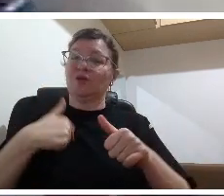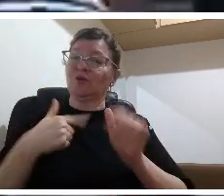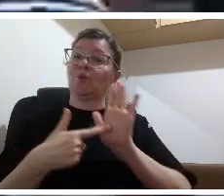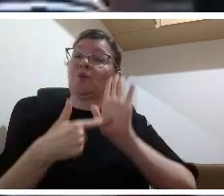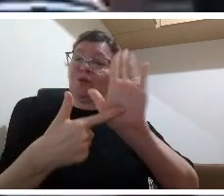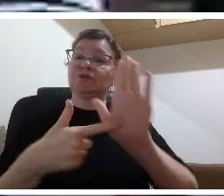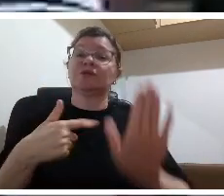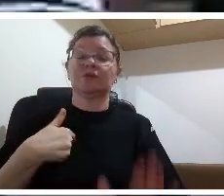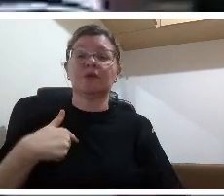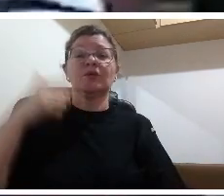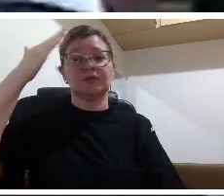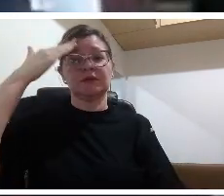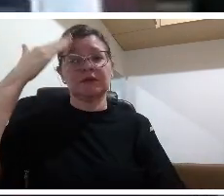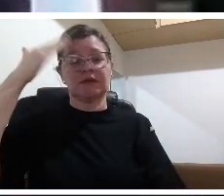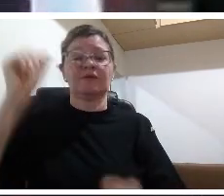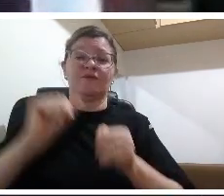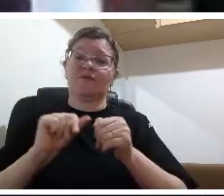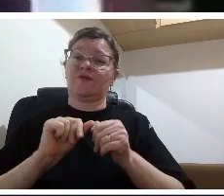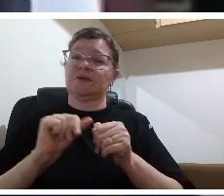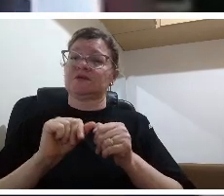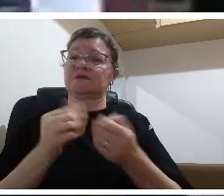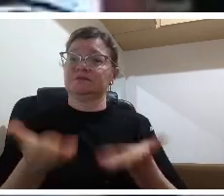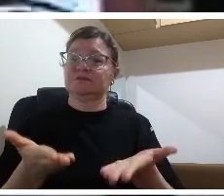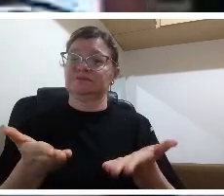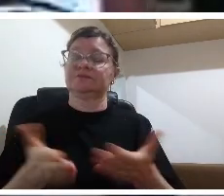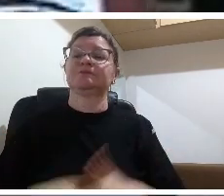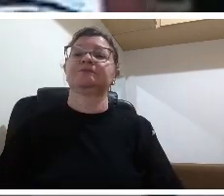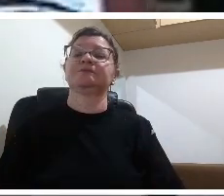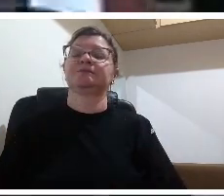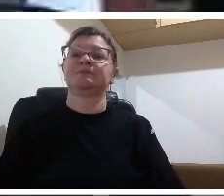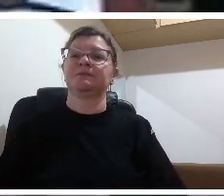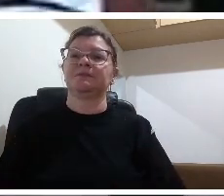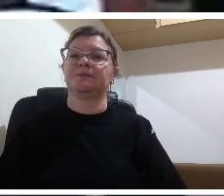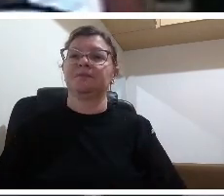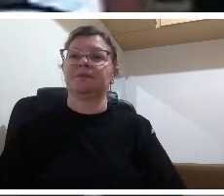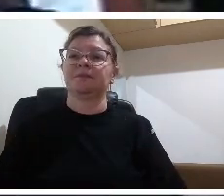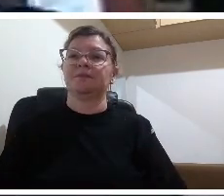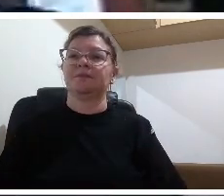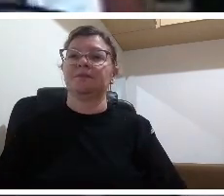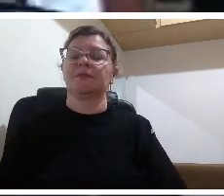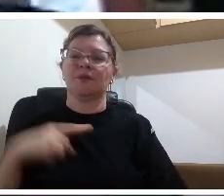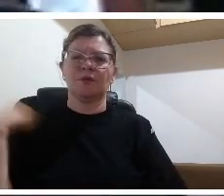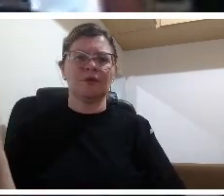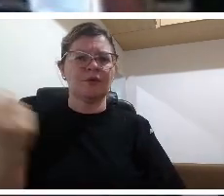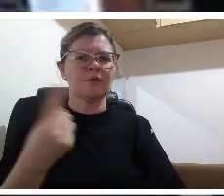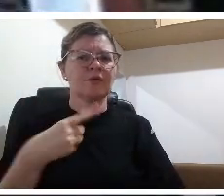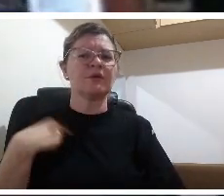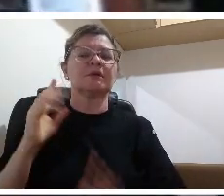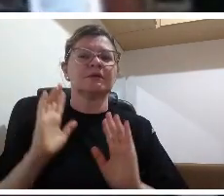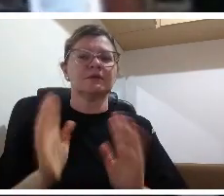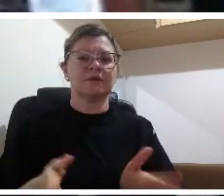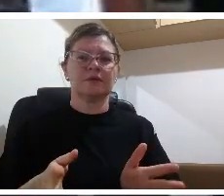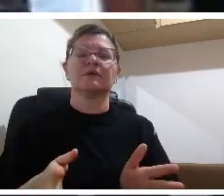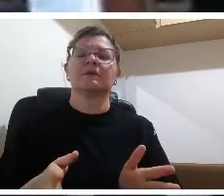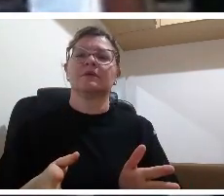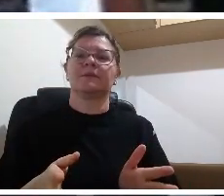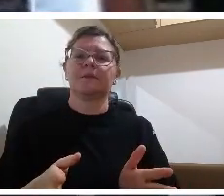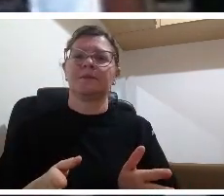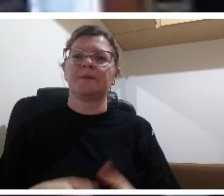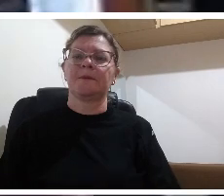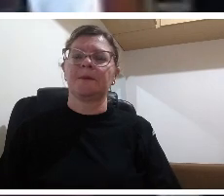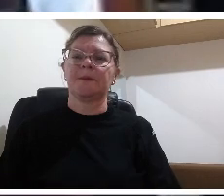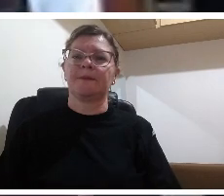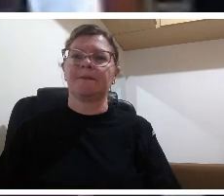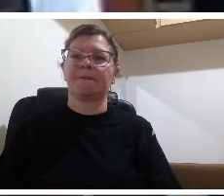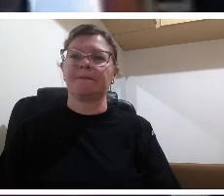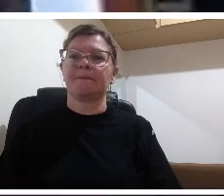a corrida São Silvestre em São Paulo ela é uma avaliação ou é uma prova São Silvestre é uma